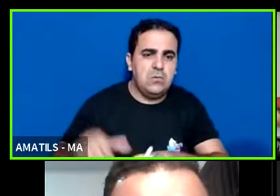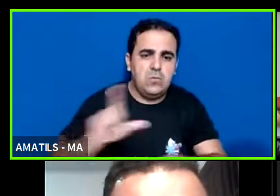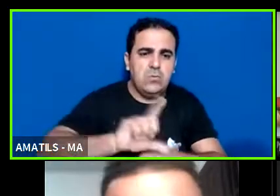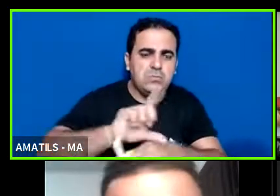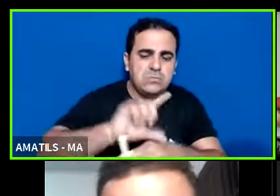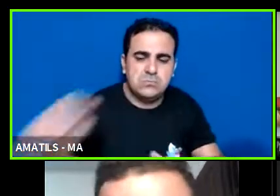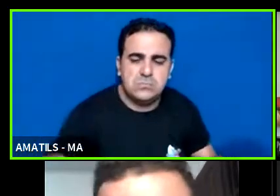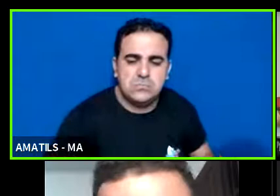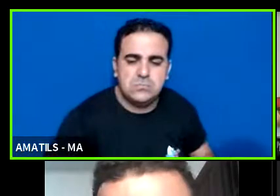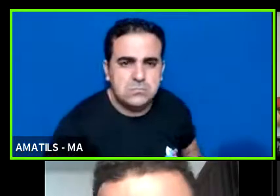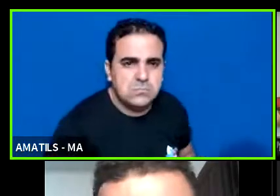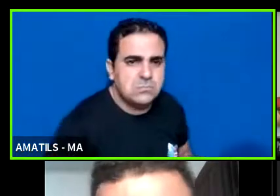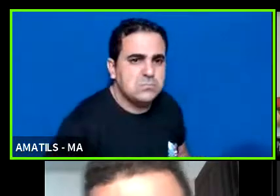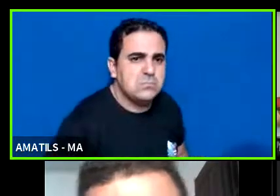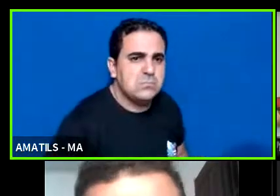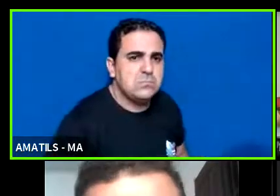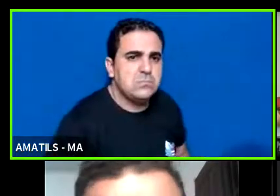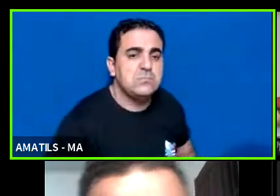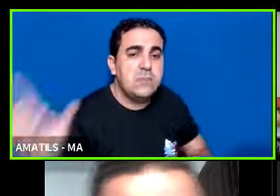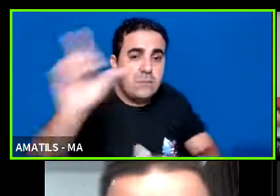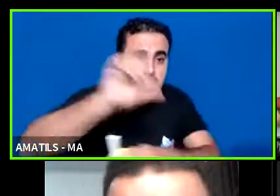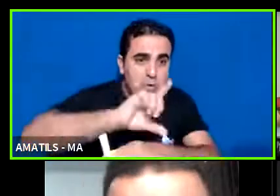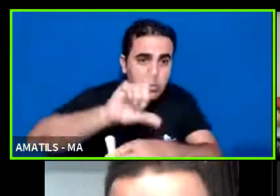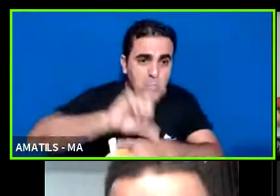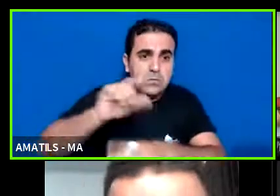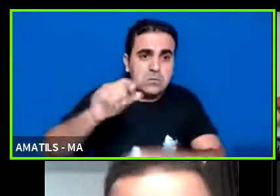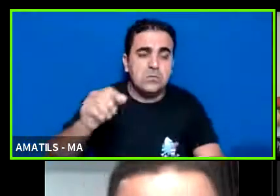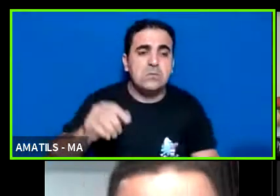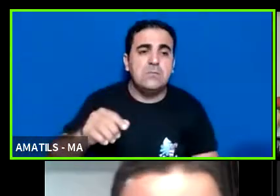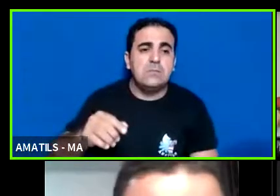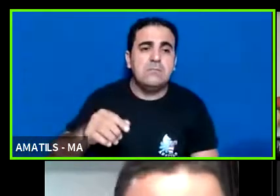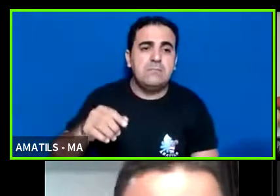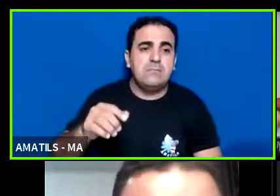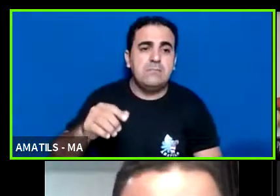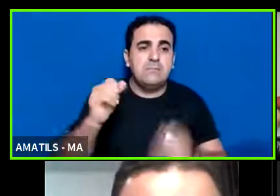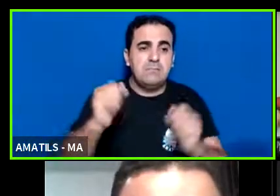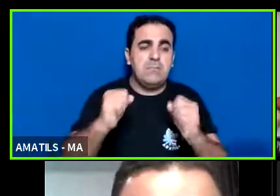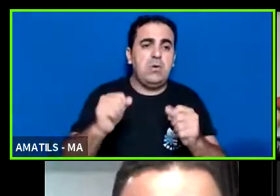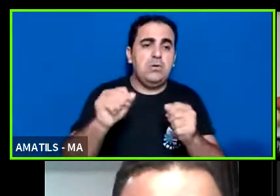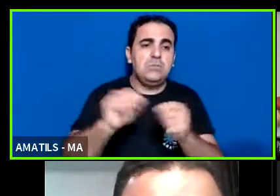logo após a Lois o Antônio Reis depois o Antônio Reis o Eterval